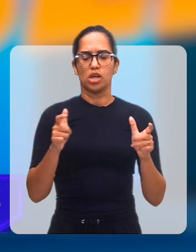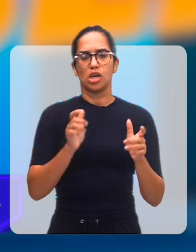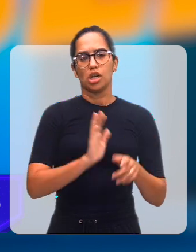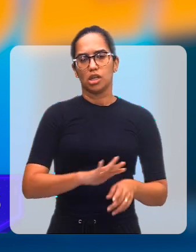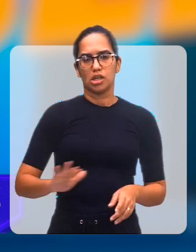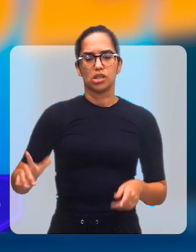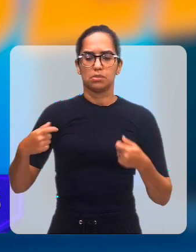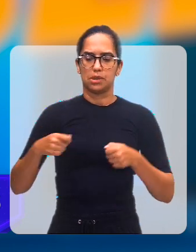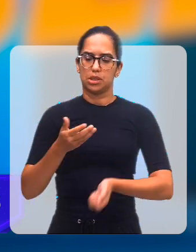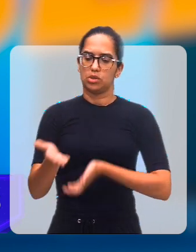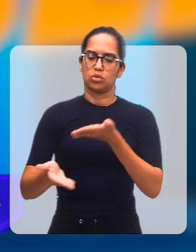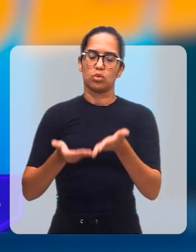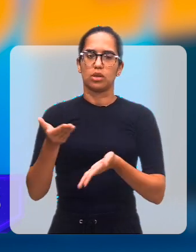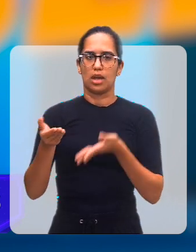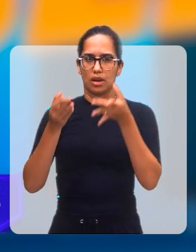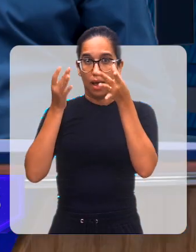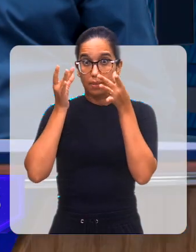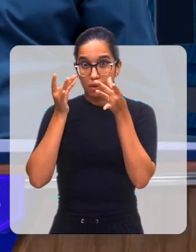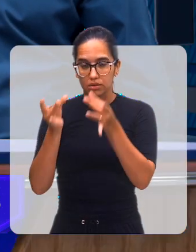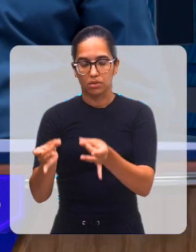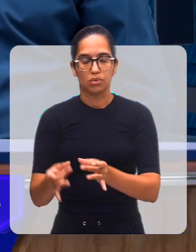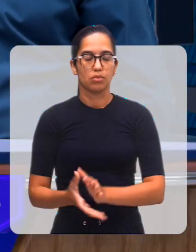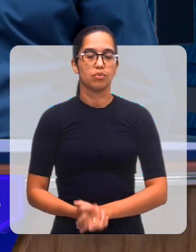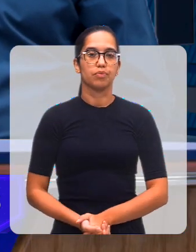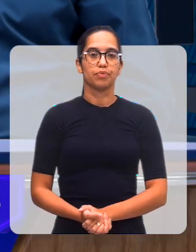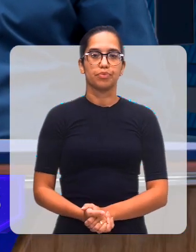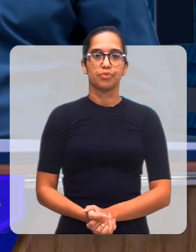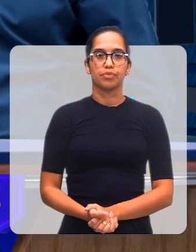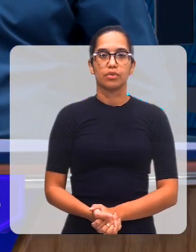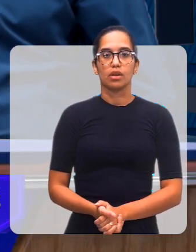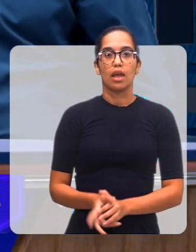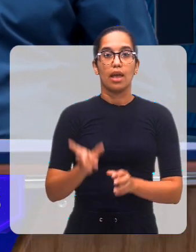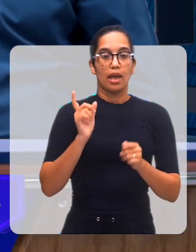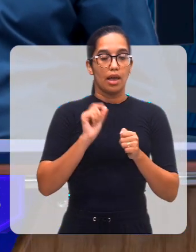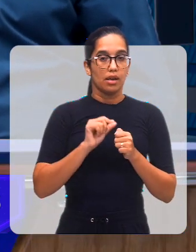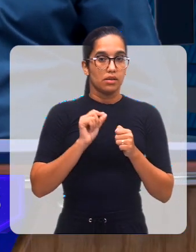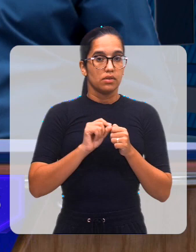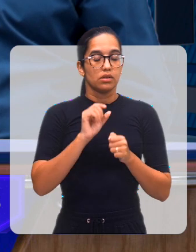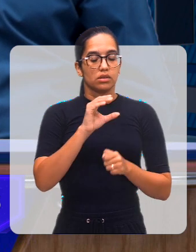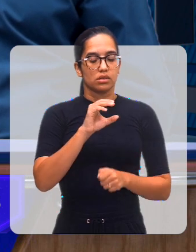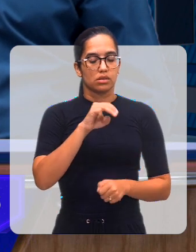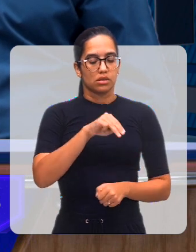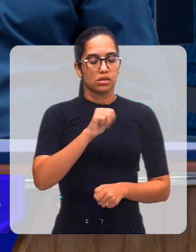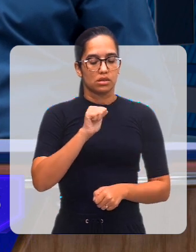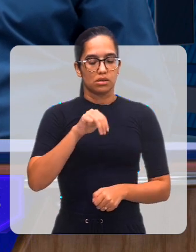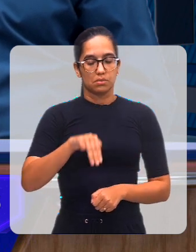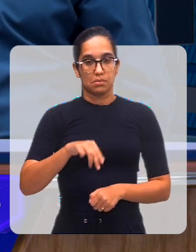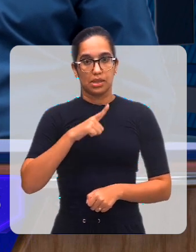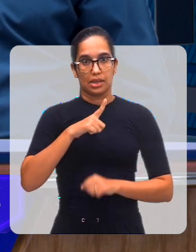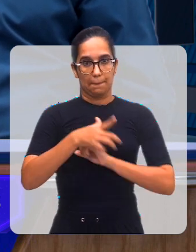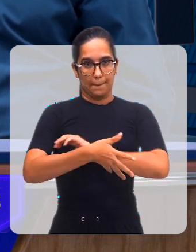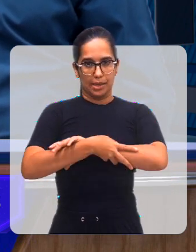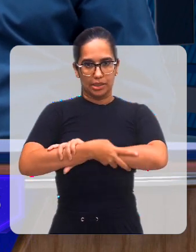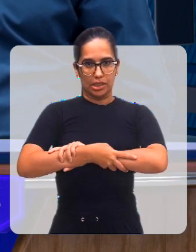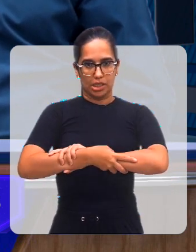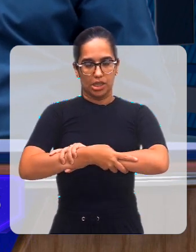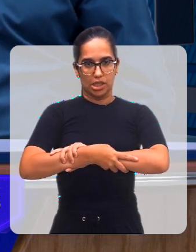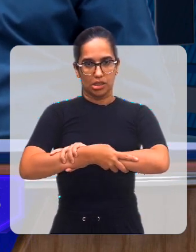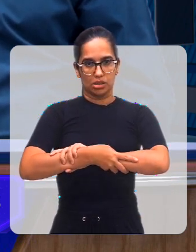certo? O atendimento é feito na CEMAN e com parceria de